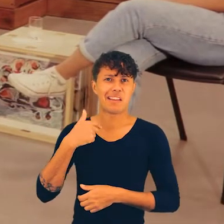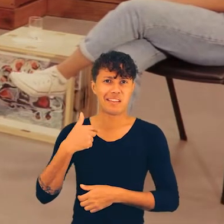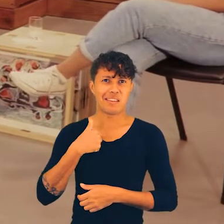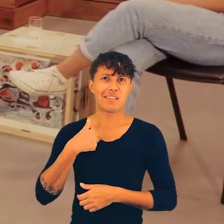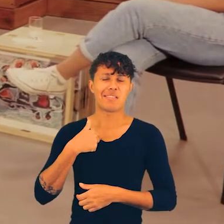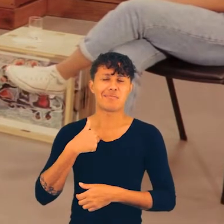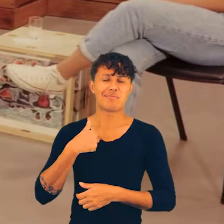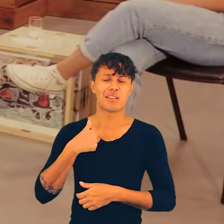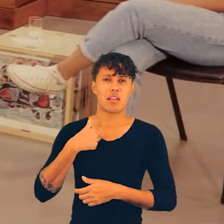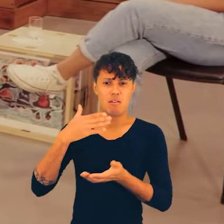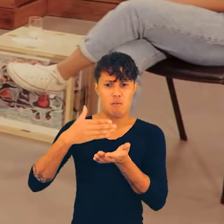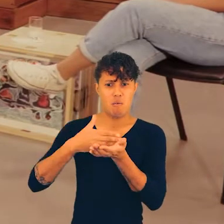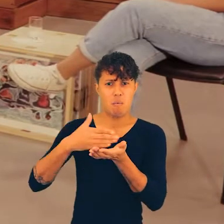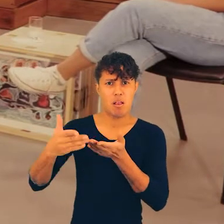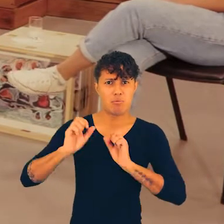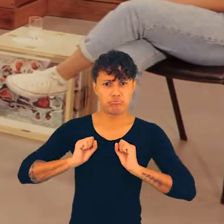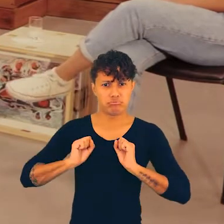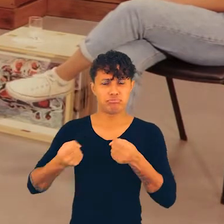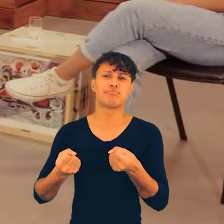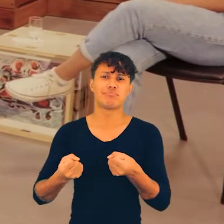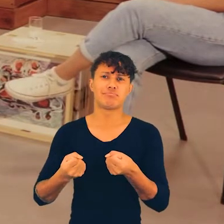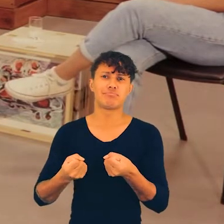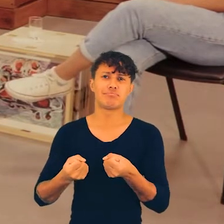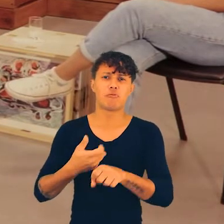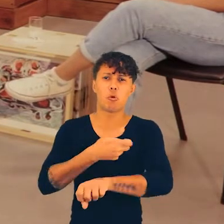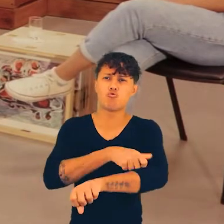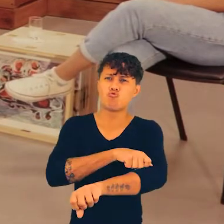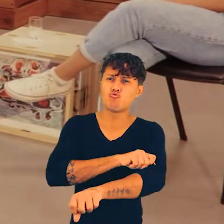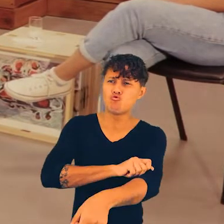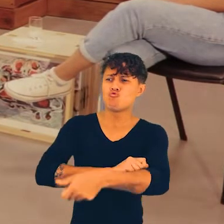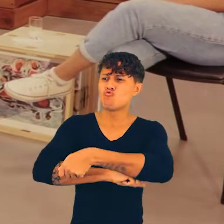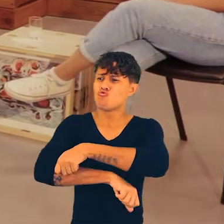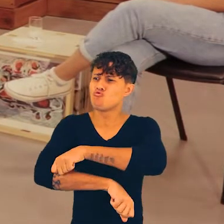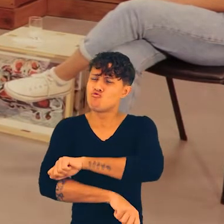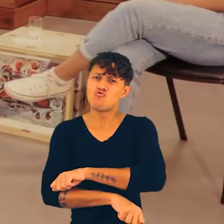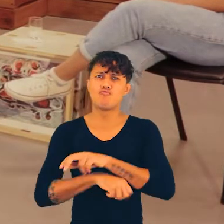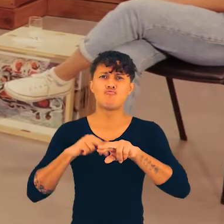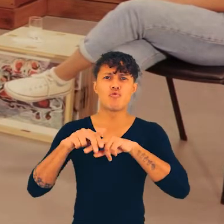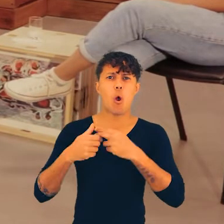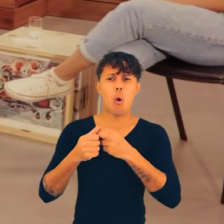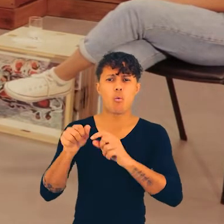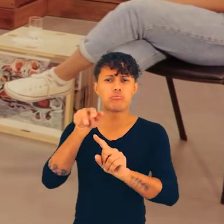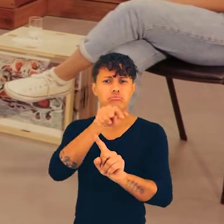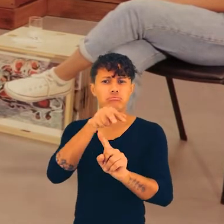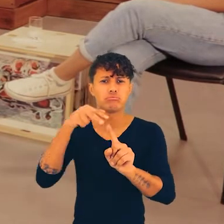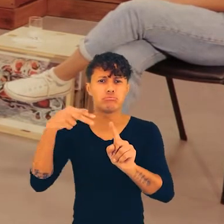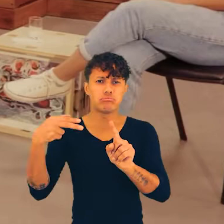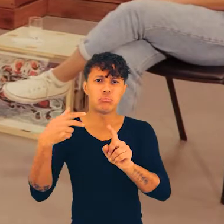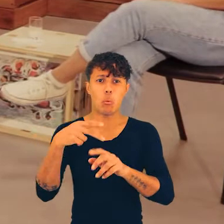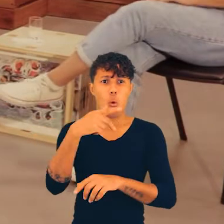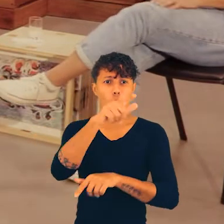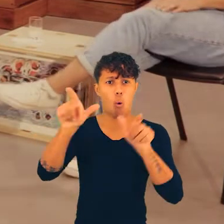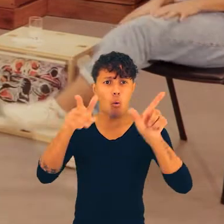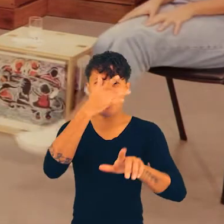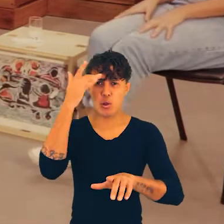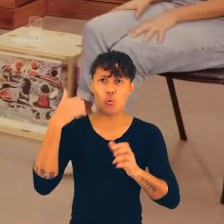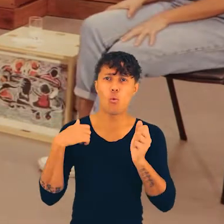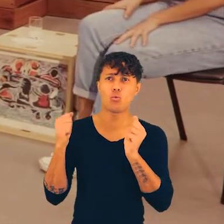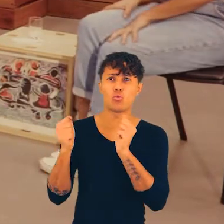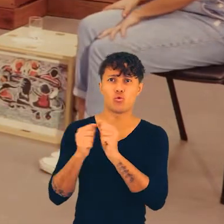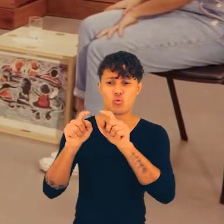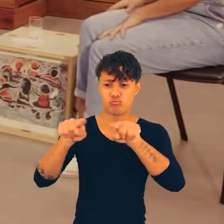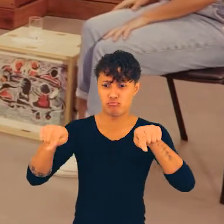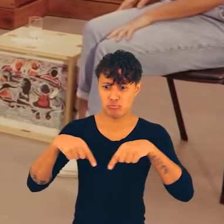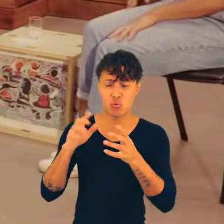legal, porque eu estou, né, tendo que ter um ponto, uma atitude, assim, de ver os pontos de vista dos